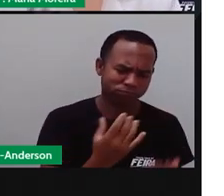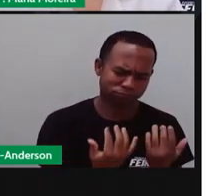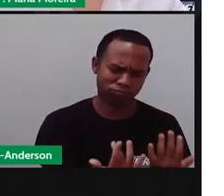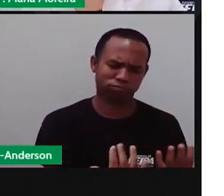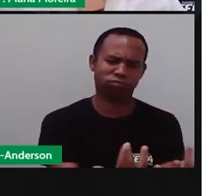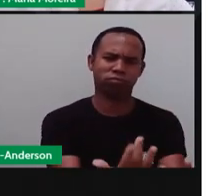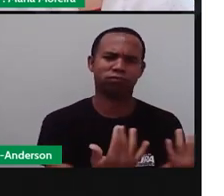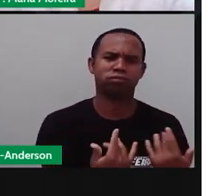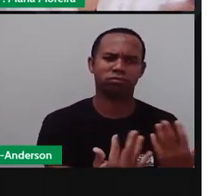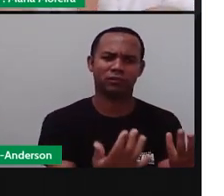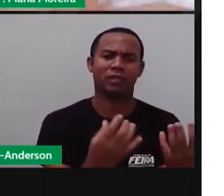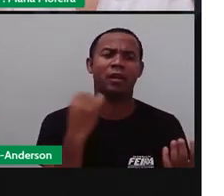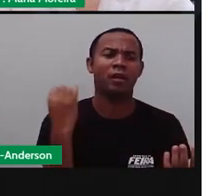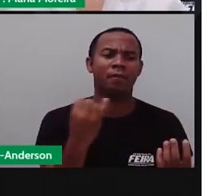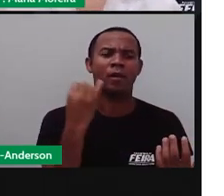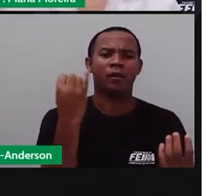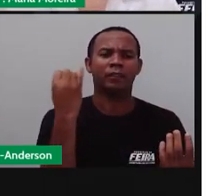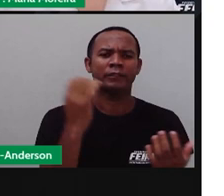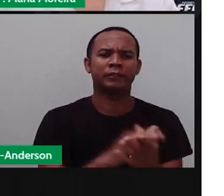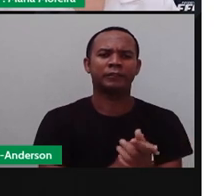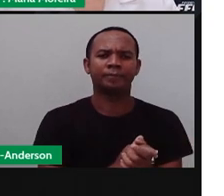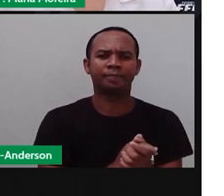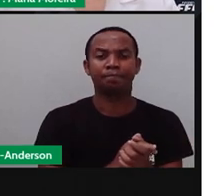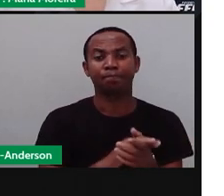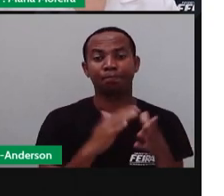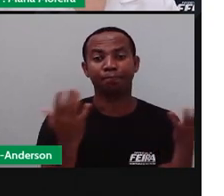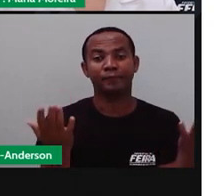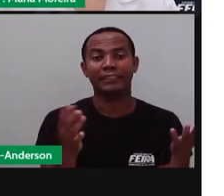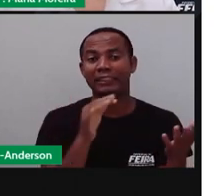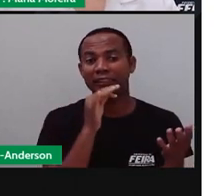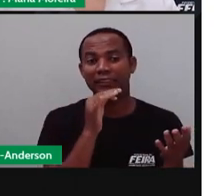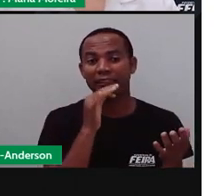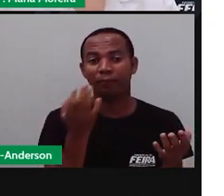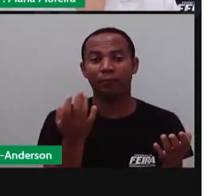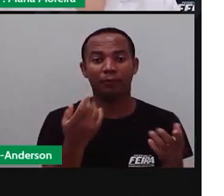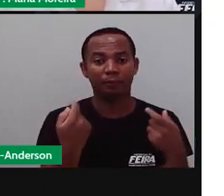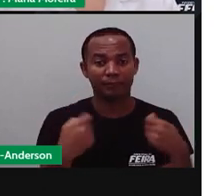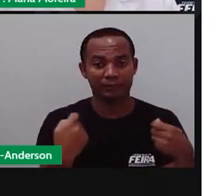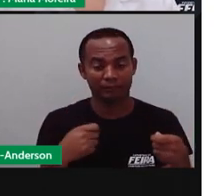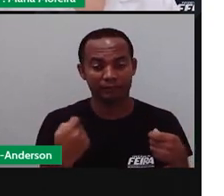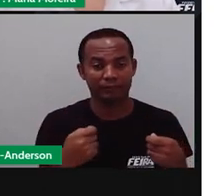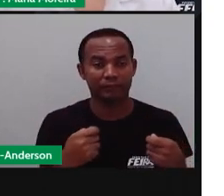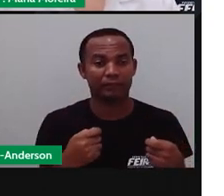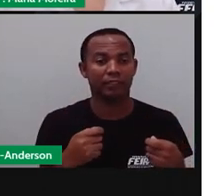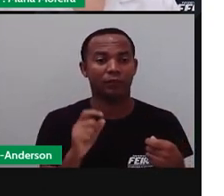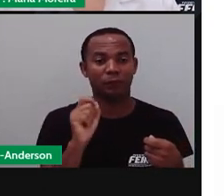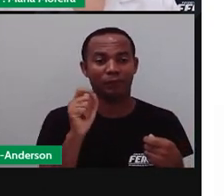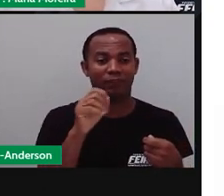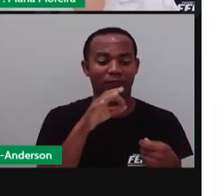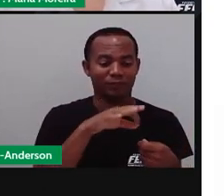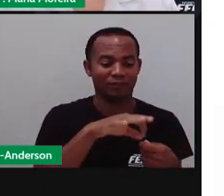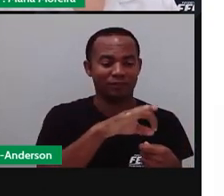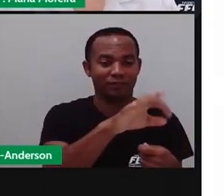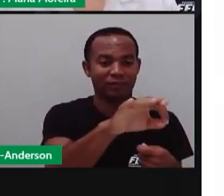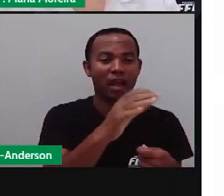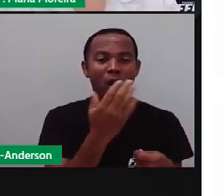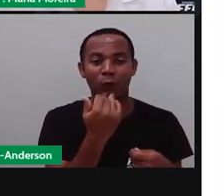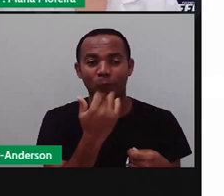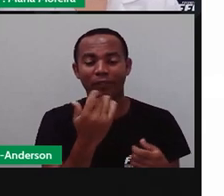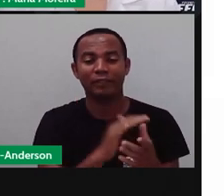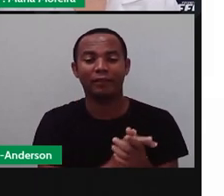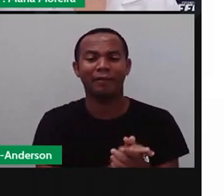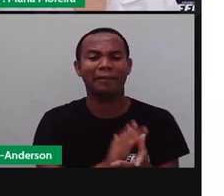ou se cobríssemos aqui todo o solo do planeta Terra, né, com concreto, com asfalto,